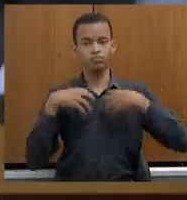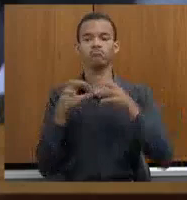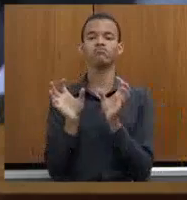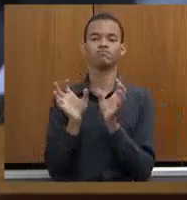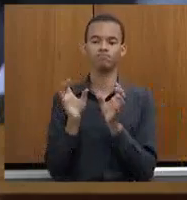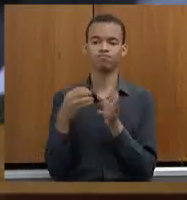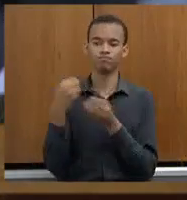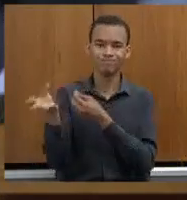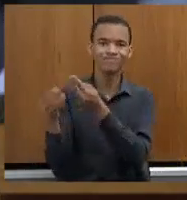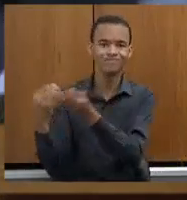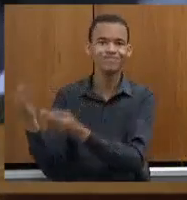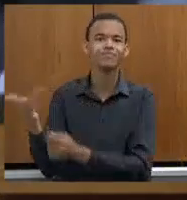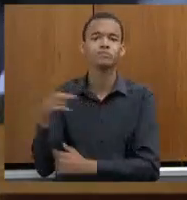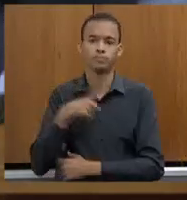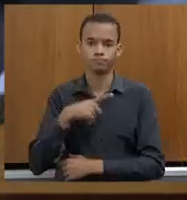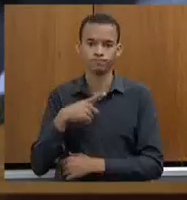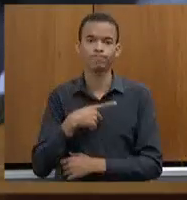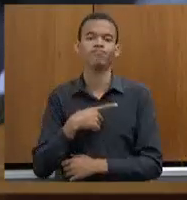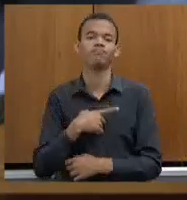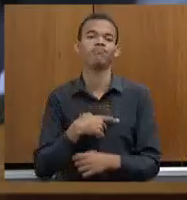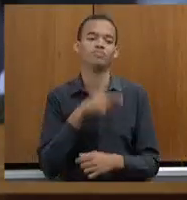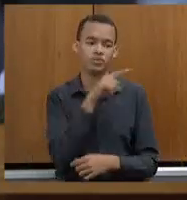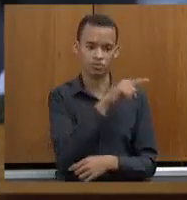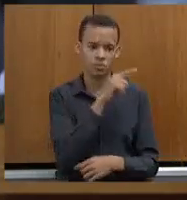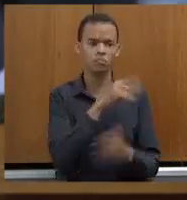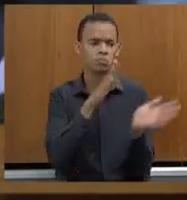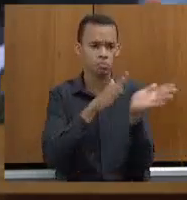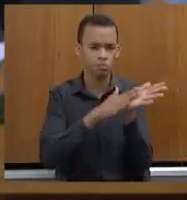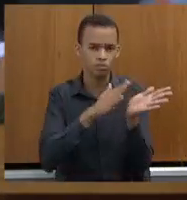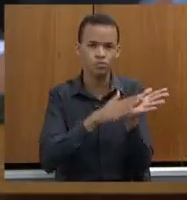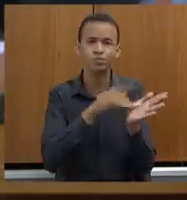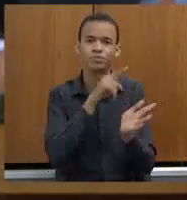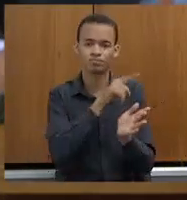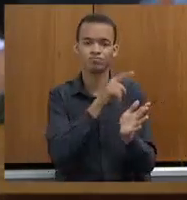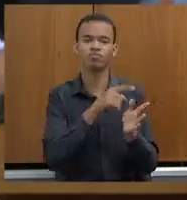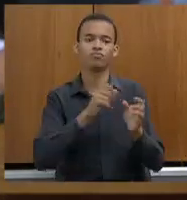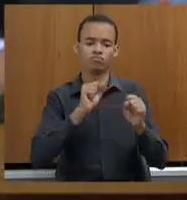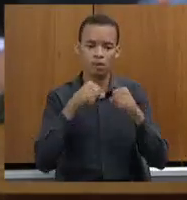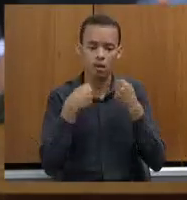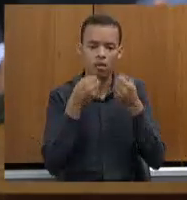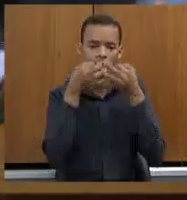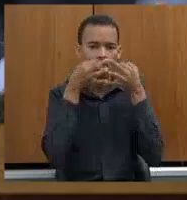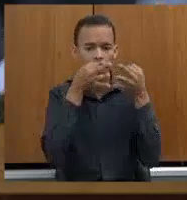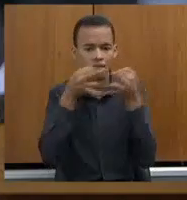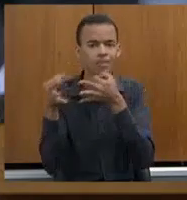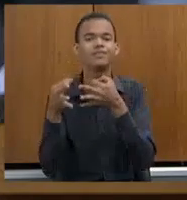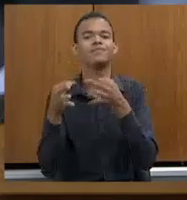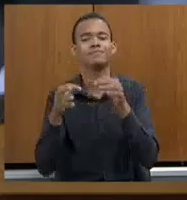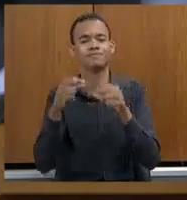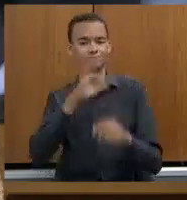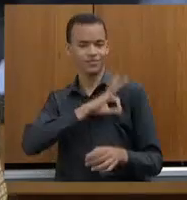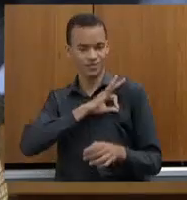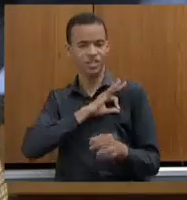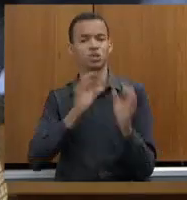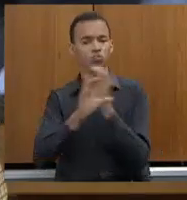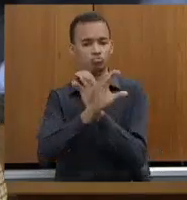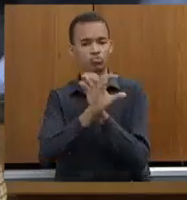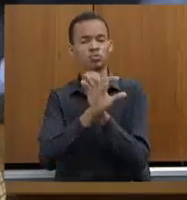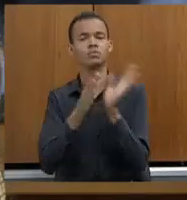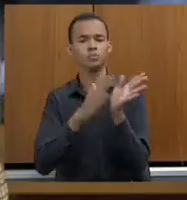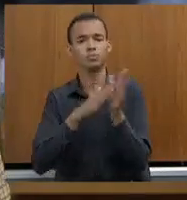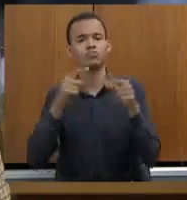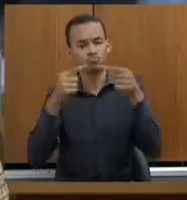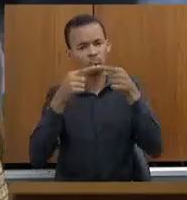Nós cuidamos disso. Vocês podem reivindicar para a própria Polícia Civil. É nossa função. Isso é gestão, doutor